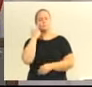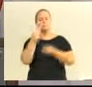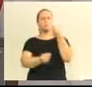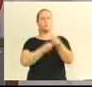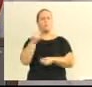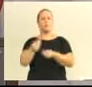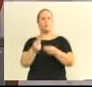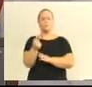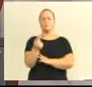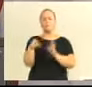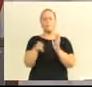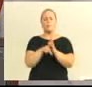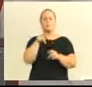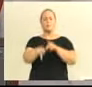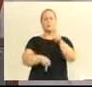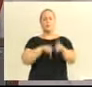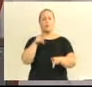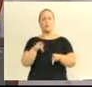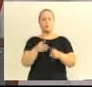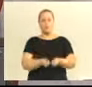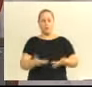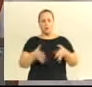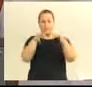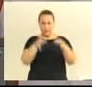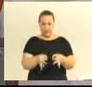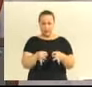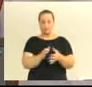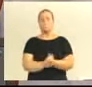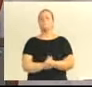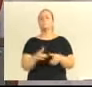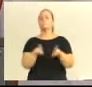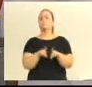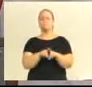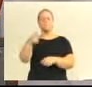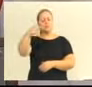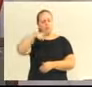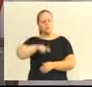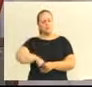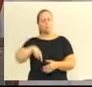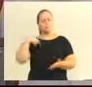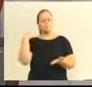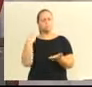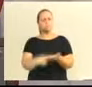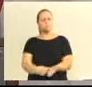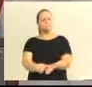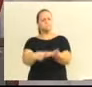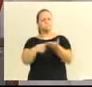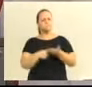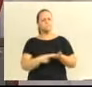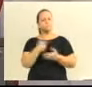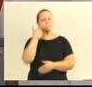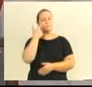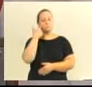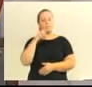público. E volto a convocar a vossas excelências a instalar a